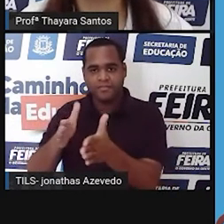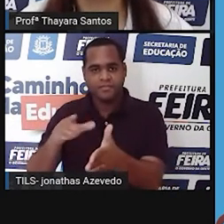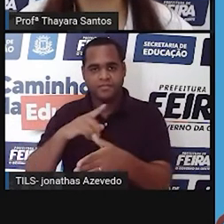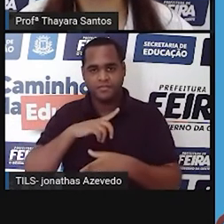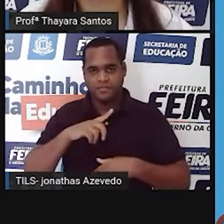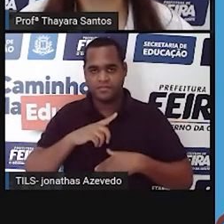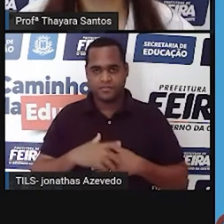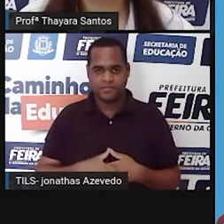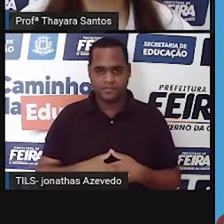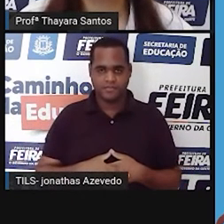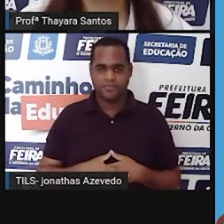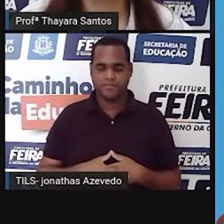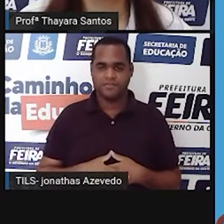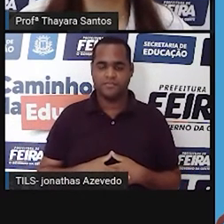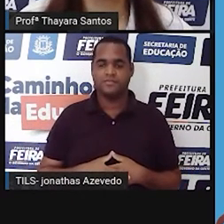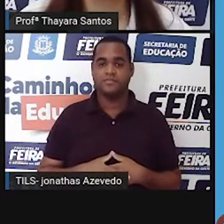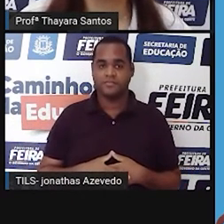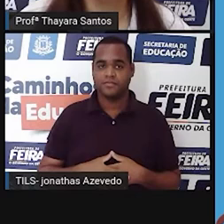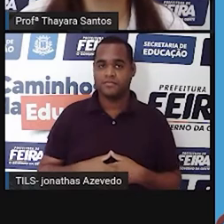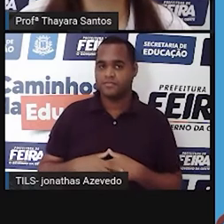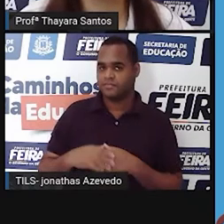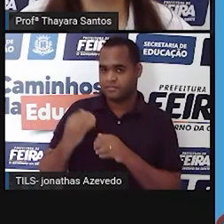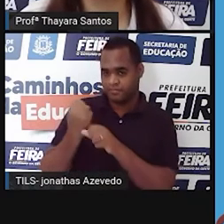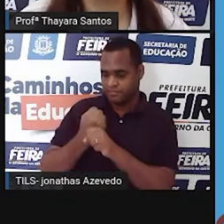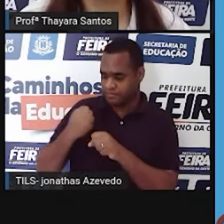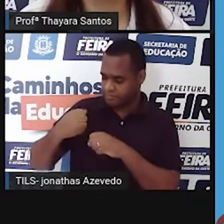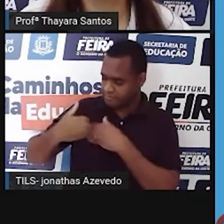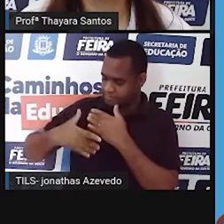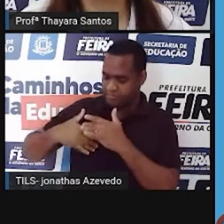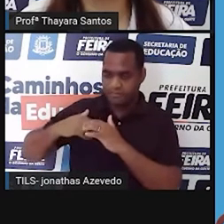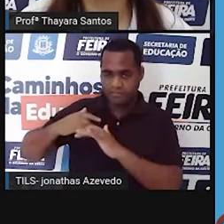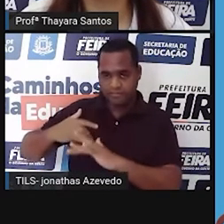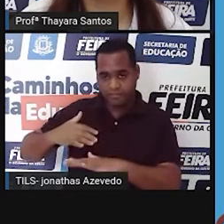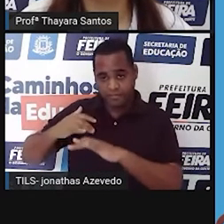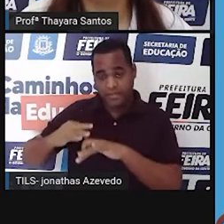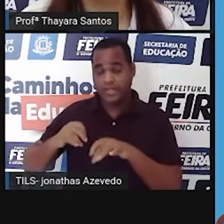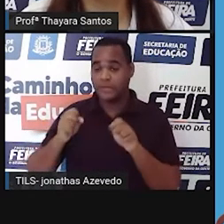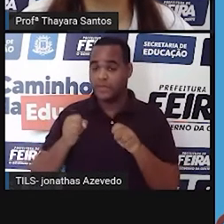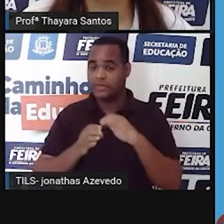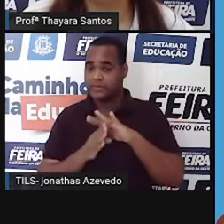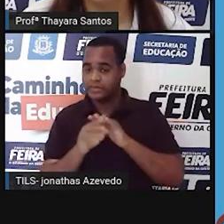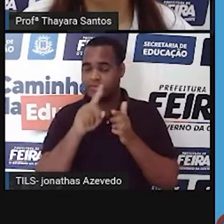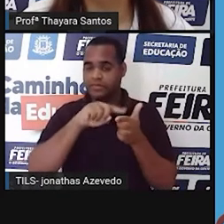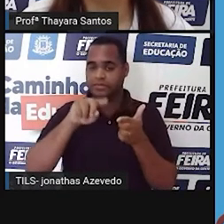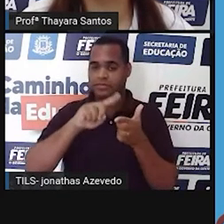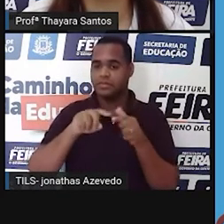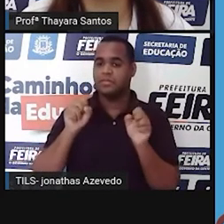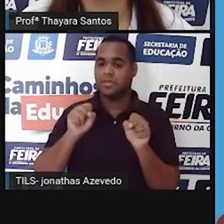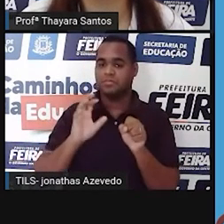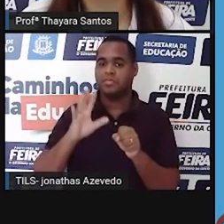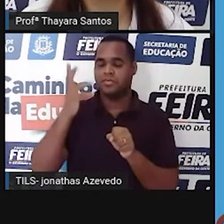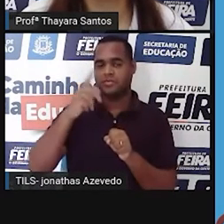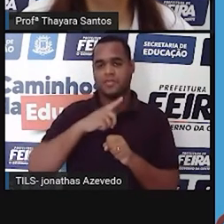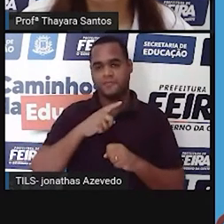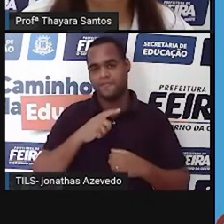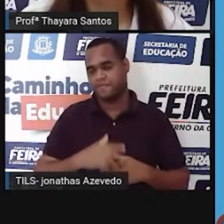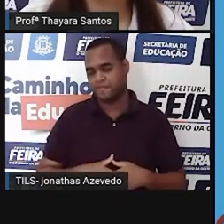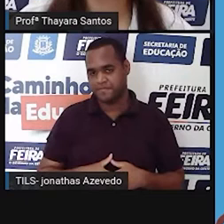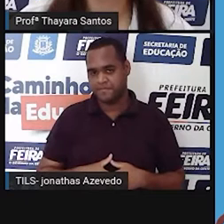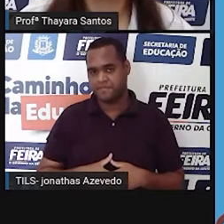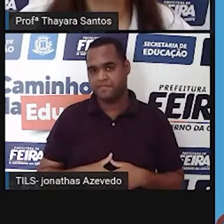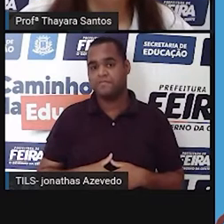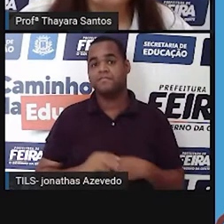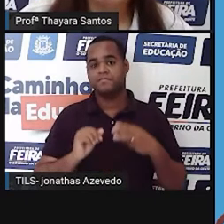região, então a construção de barragens acaba interferindo nesse bioma e sendo uma ameaça para esse bioma e